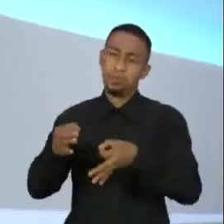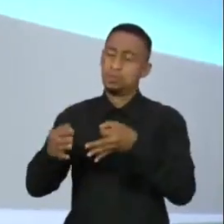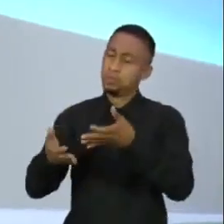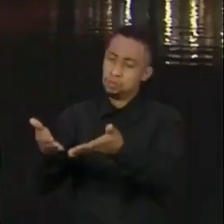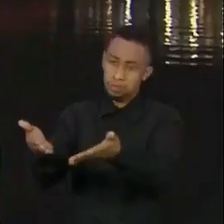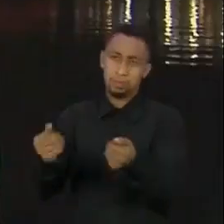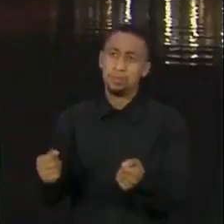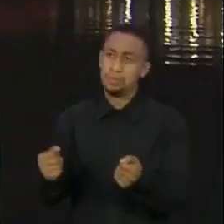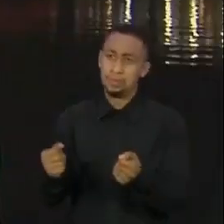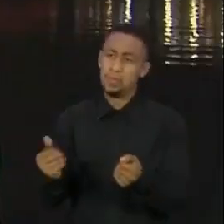processo é ridículo.